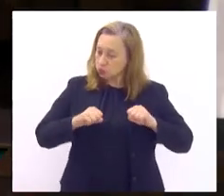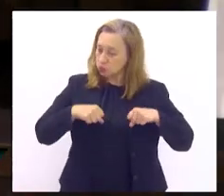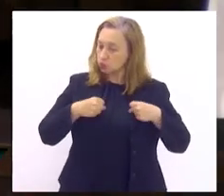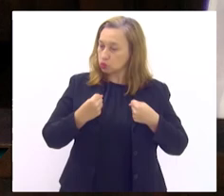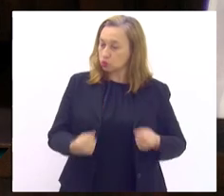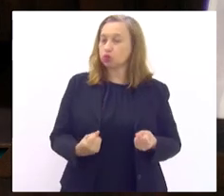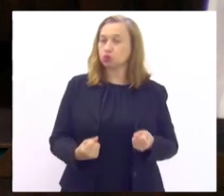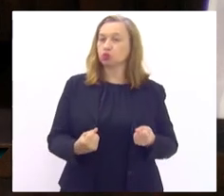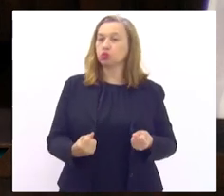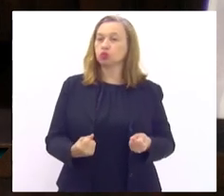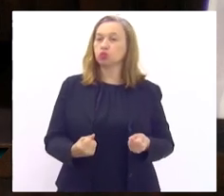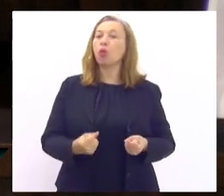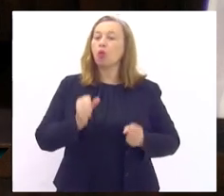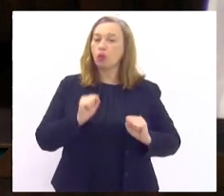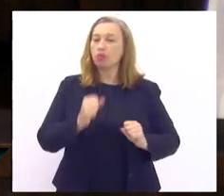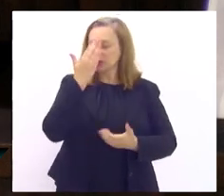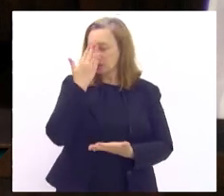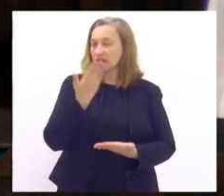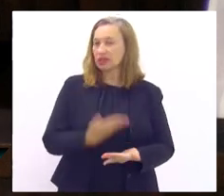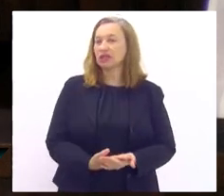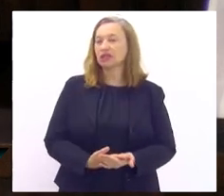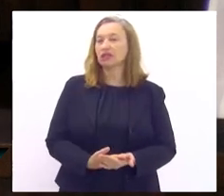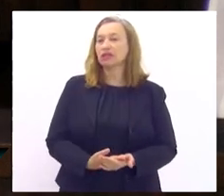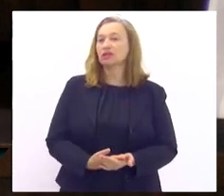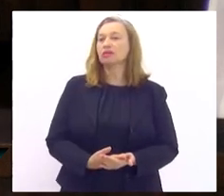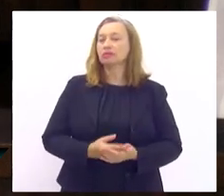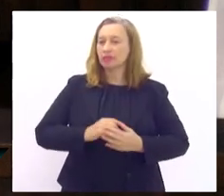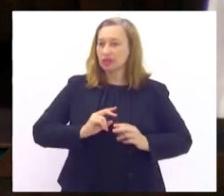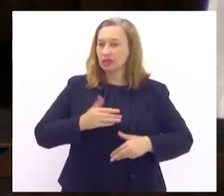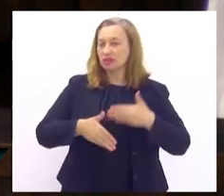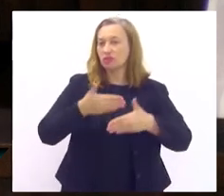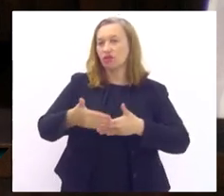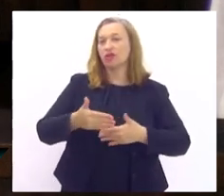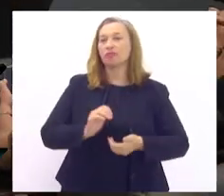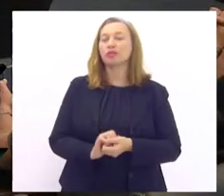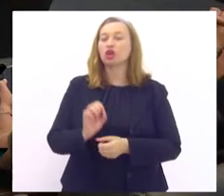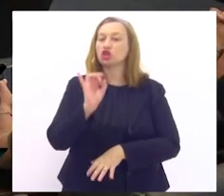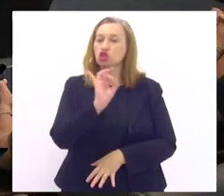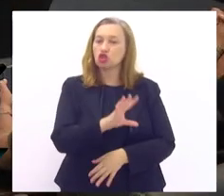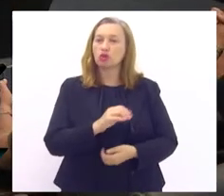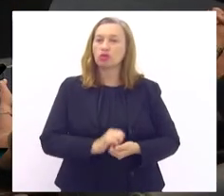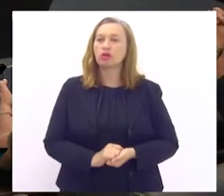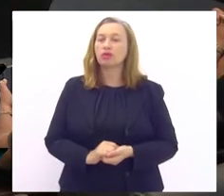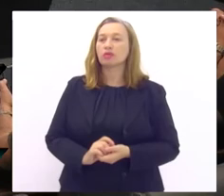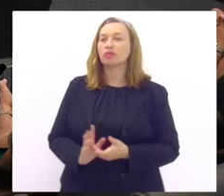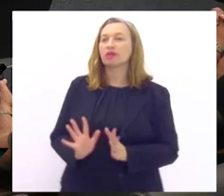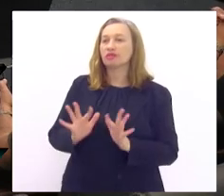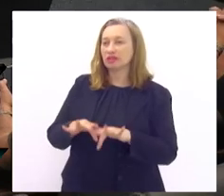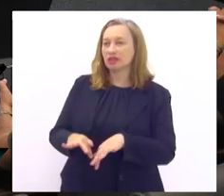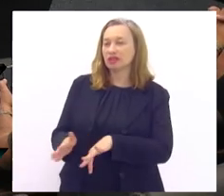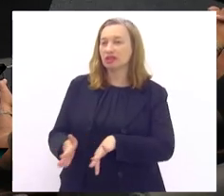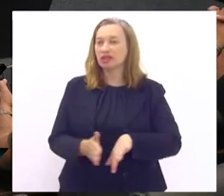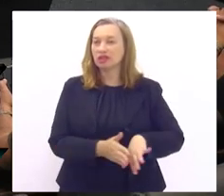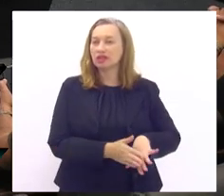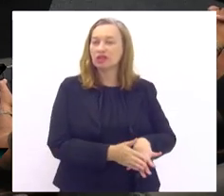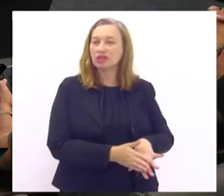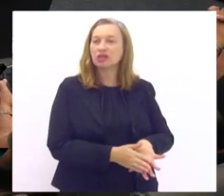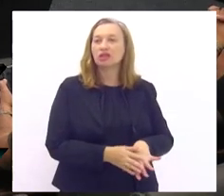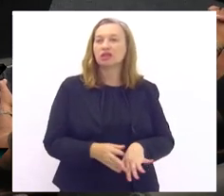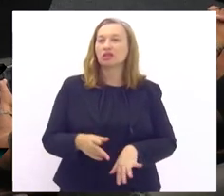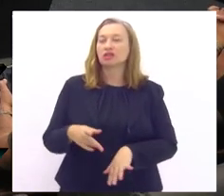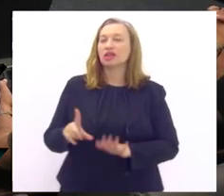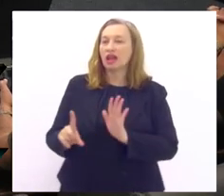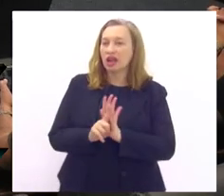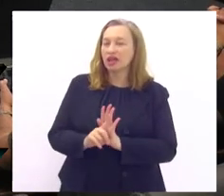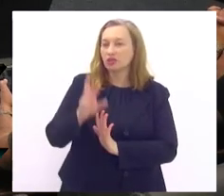empenho alguém que a gente possa confiar para levar essas demandas adiante só para além da dessa sua da lei que